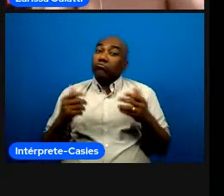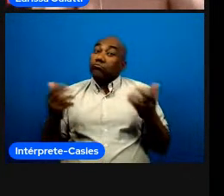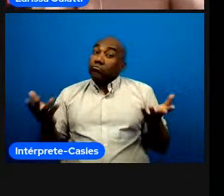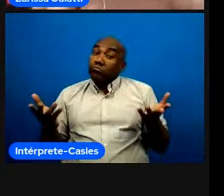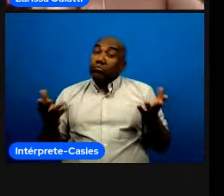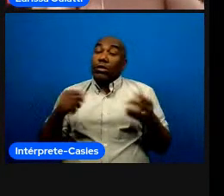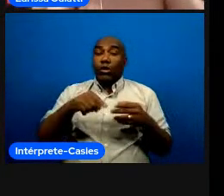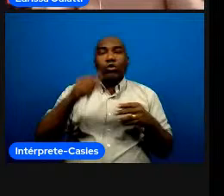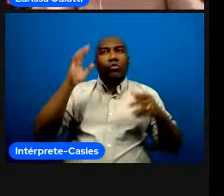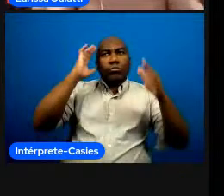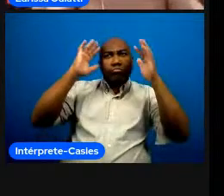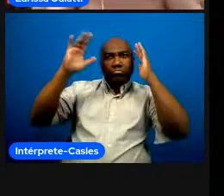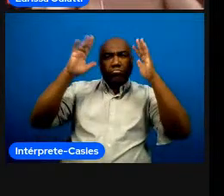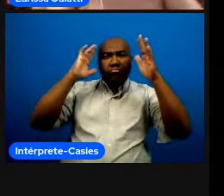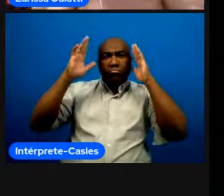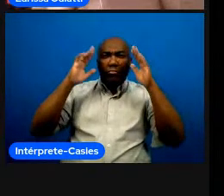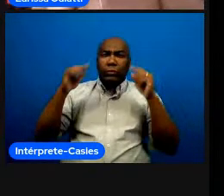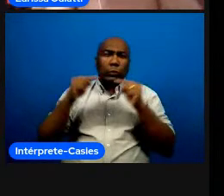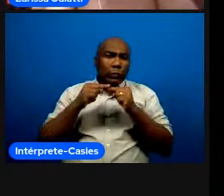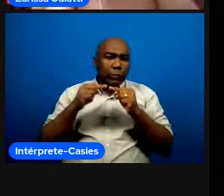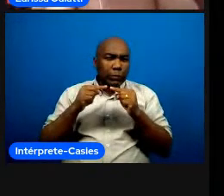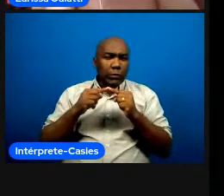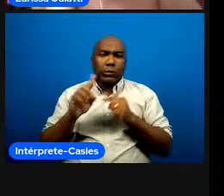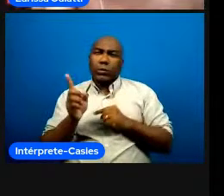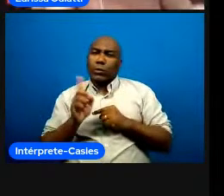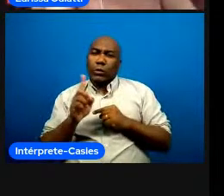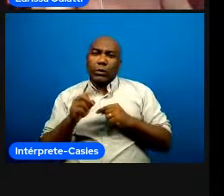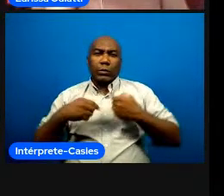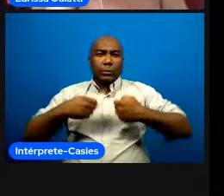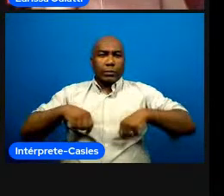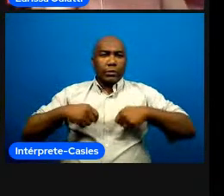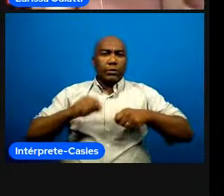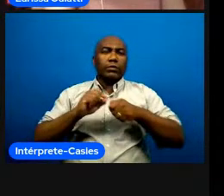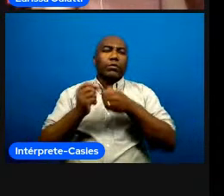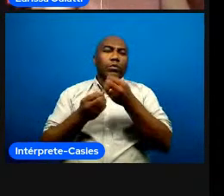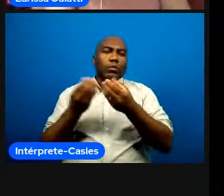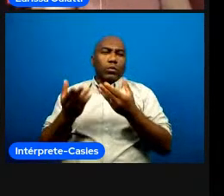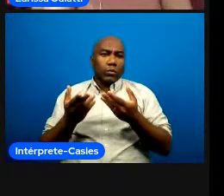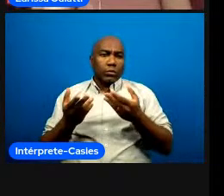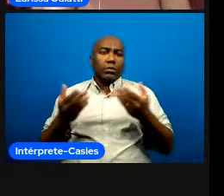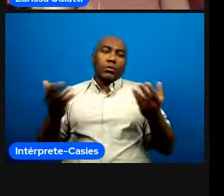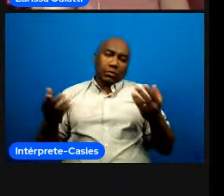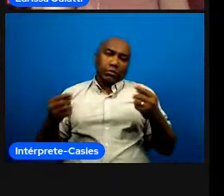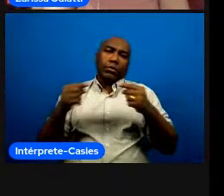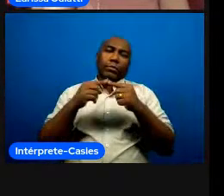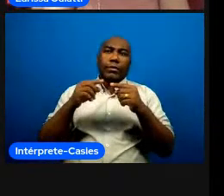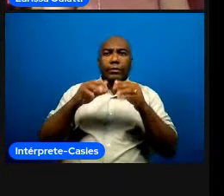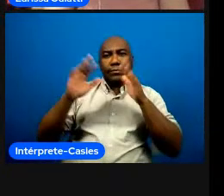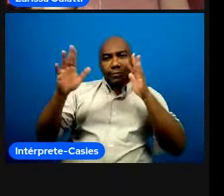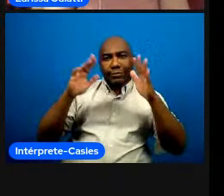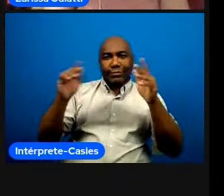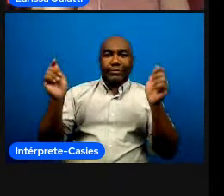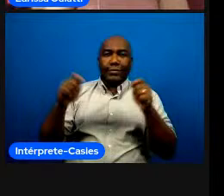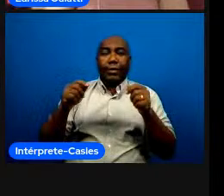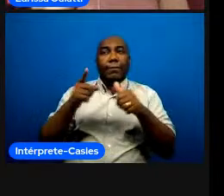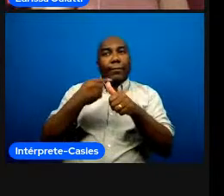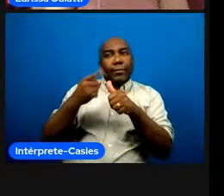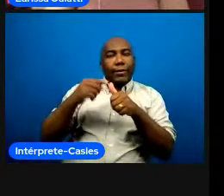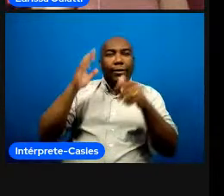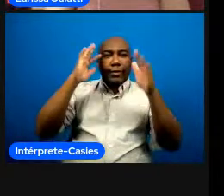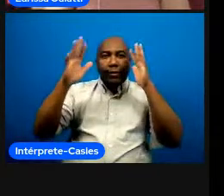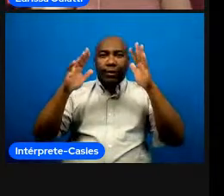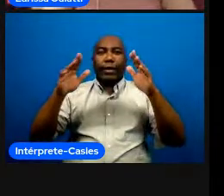de ação durante a prática após a prática e constantemente melhorando-a e refletir para aprender né e aprender a